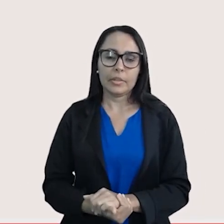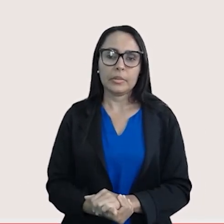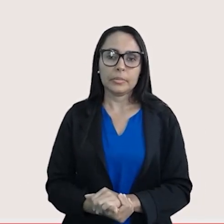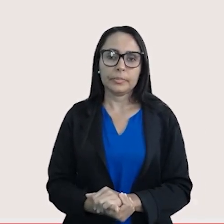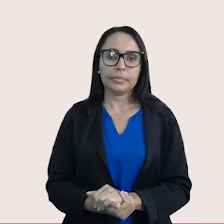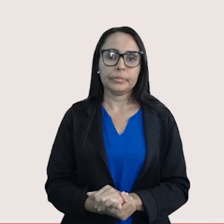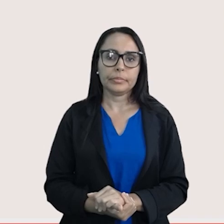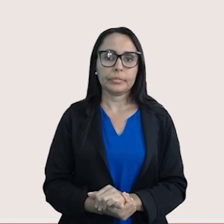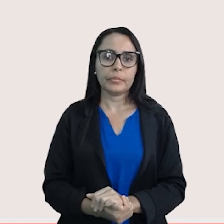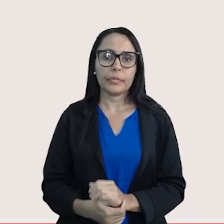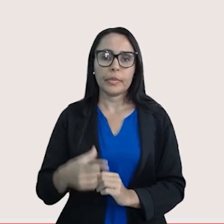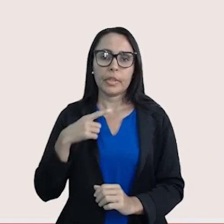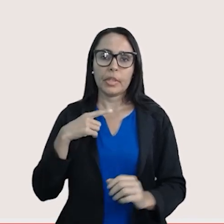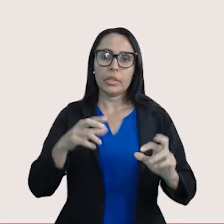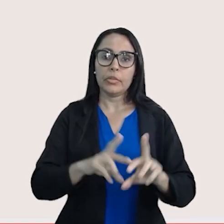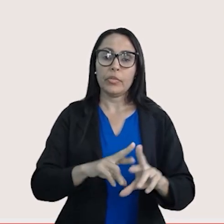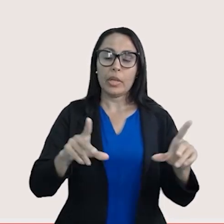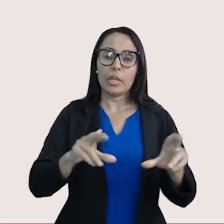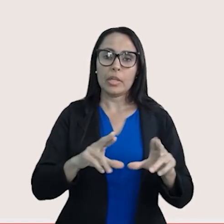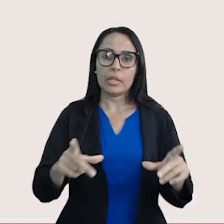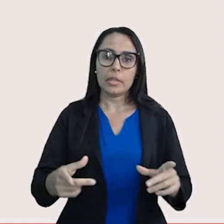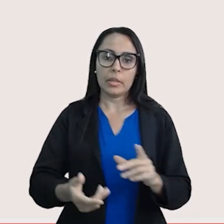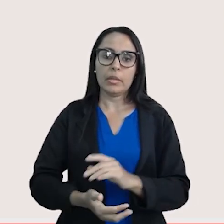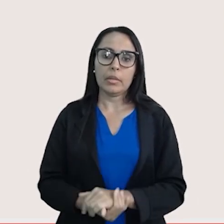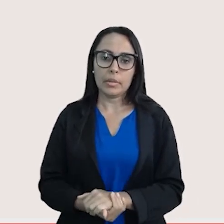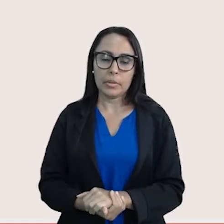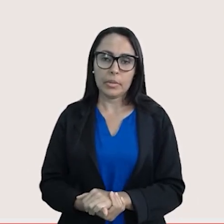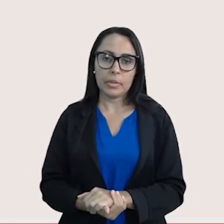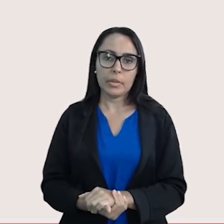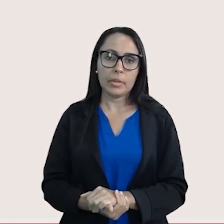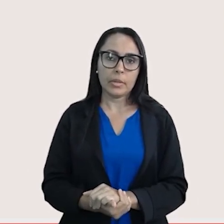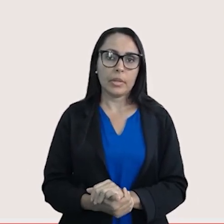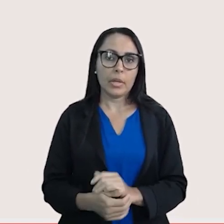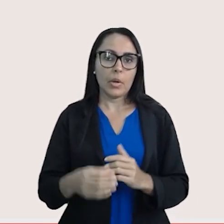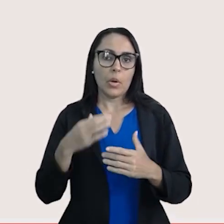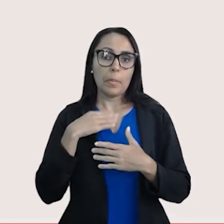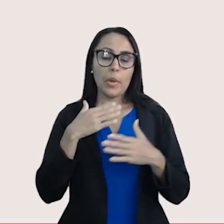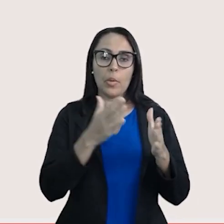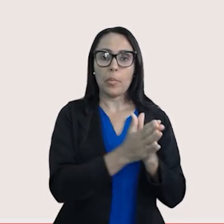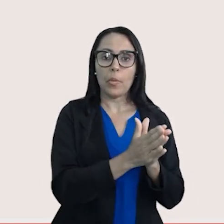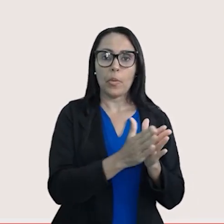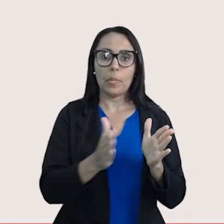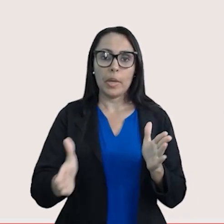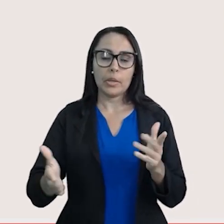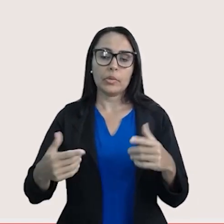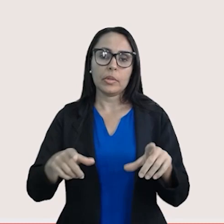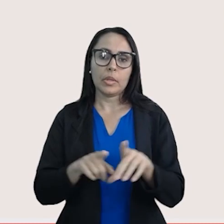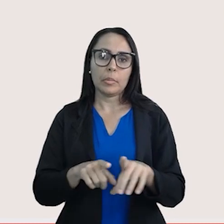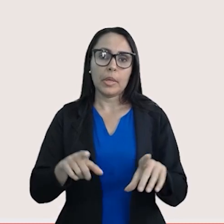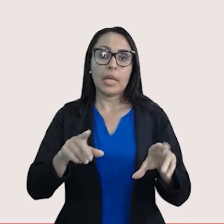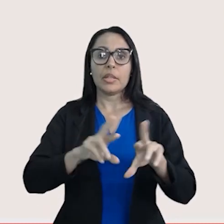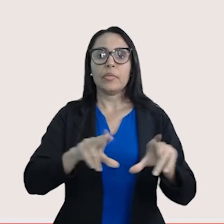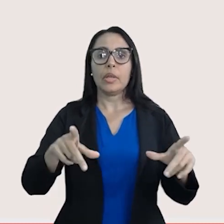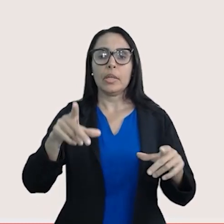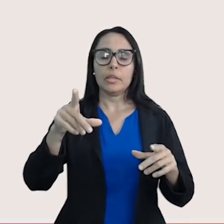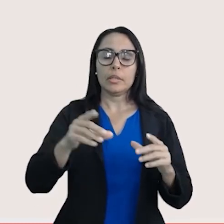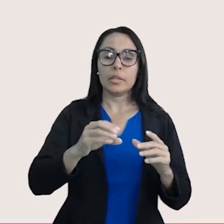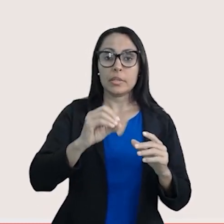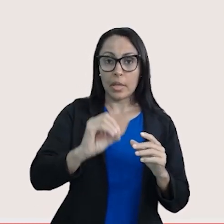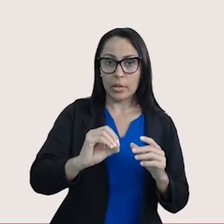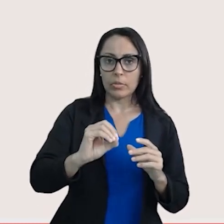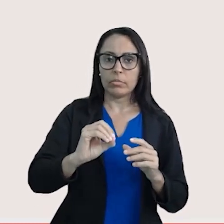Se eu tenho diferença de eletronegatividade, o meu momento de polo é diferente de zero.